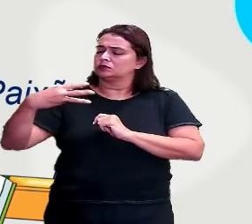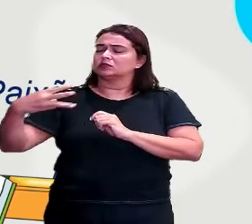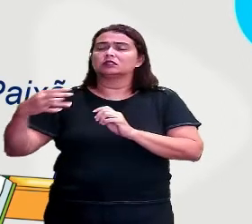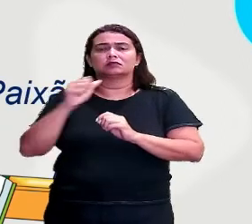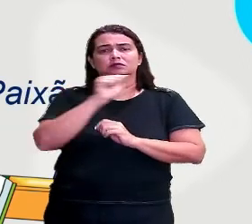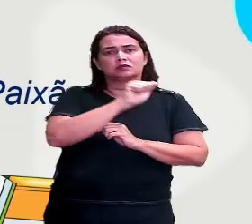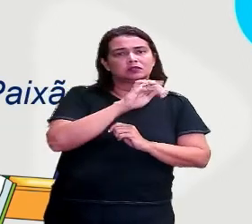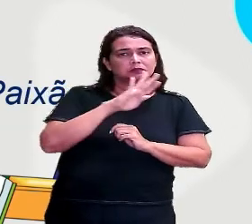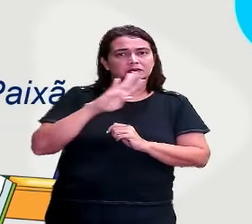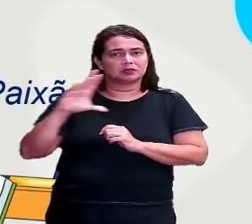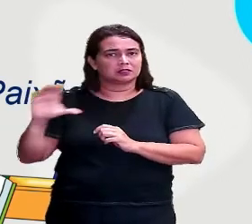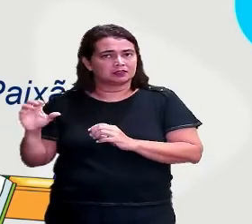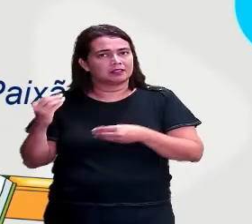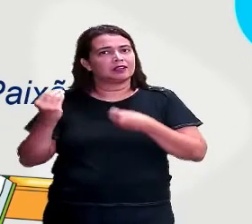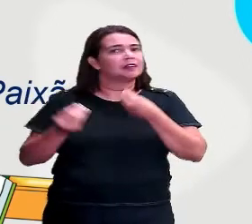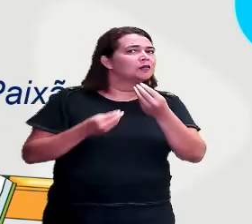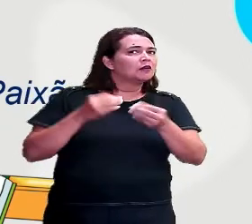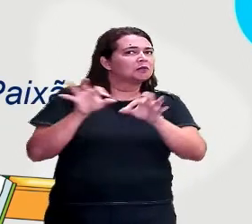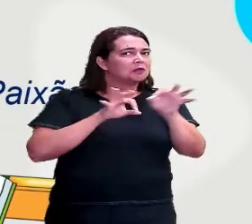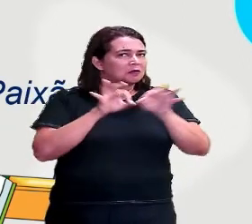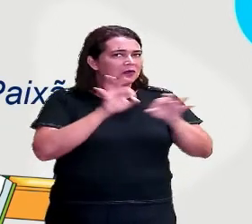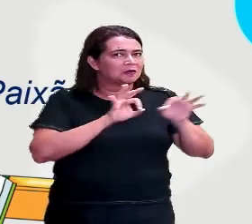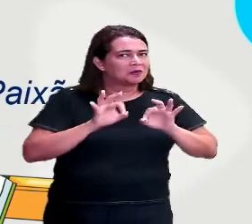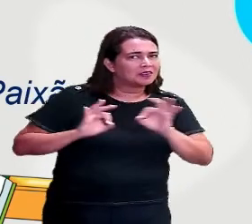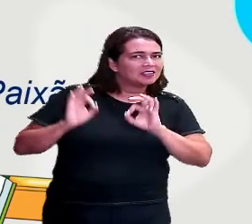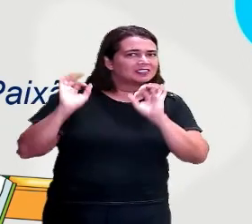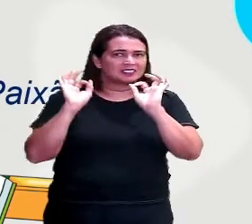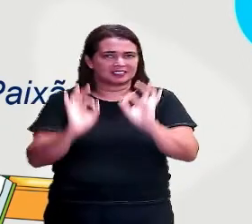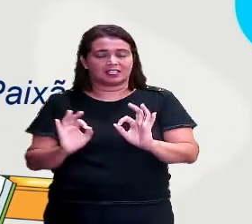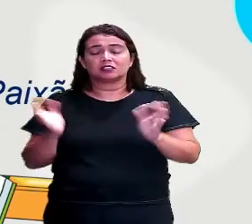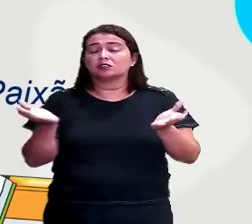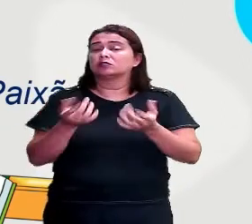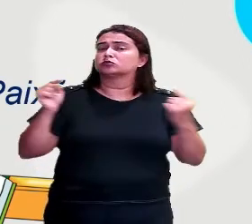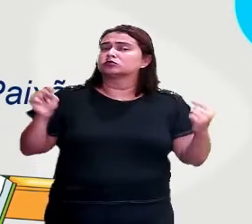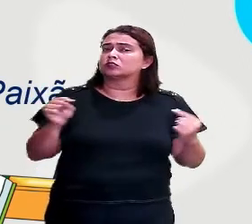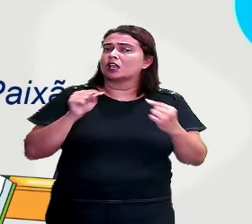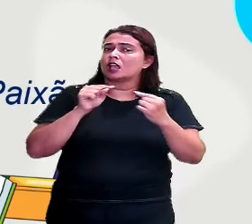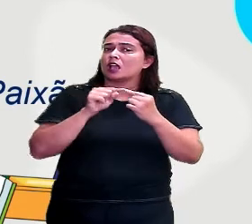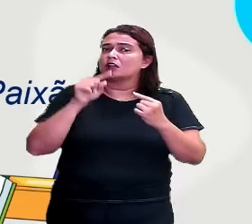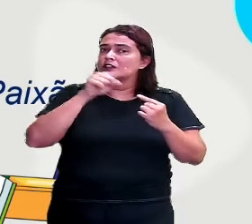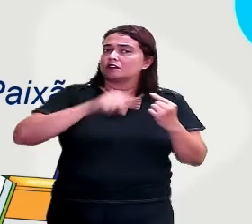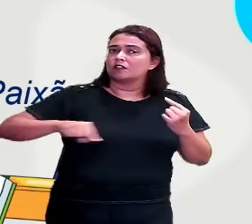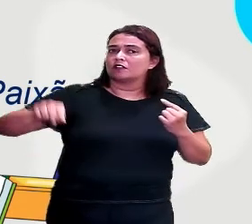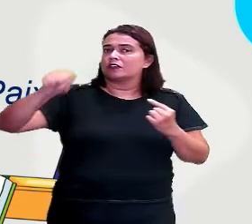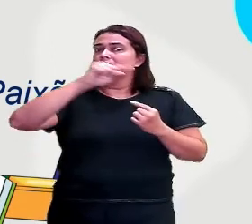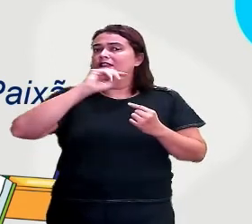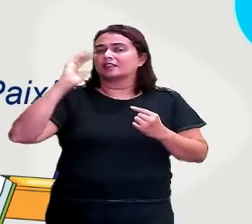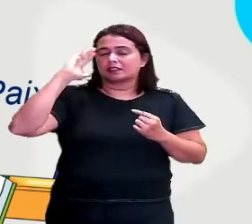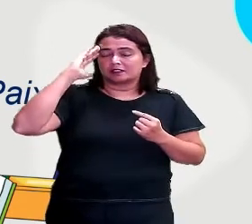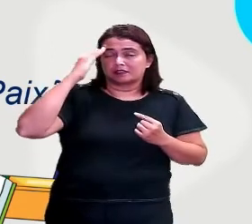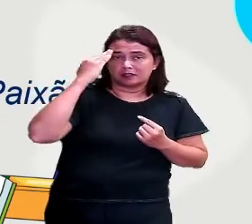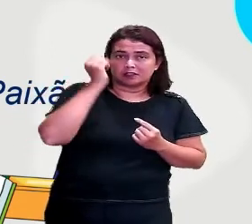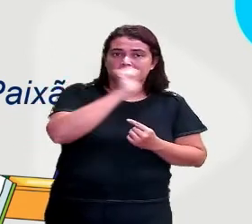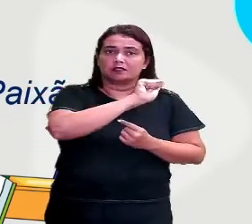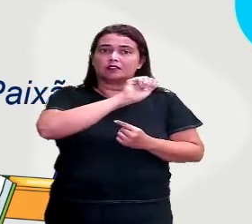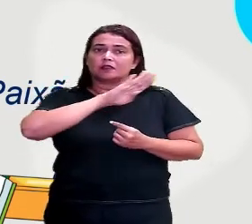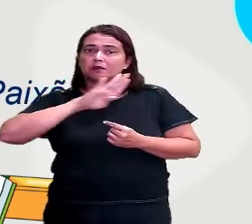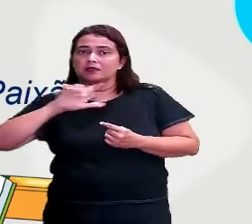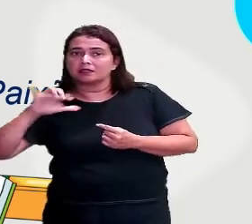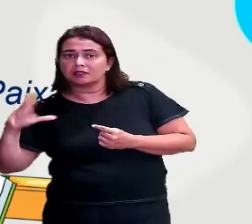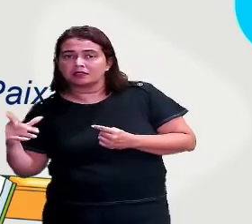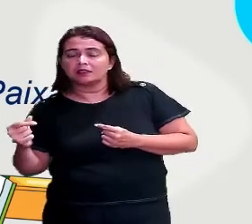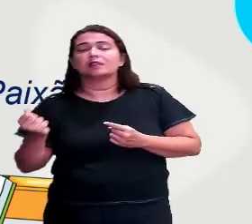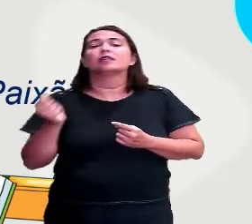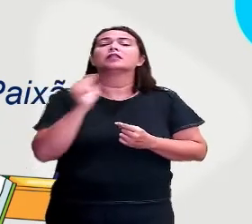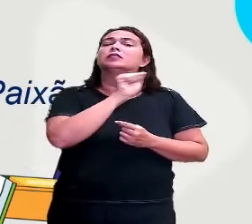O objetivo dessa aula de hoje é se apropriar do sistema alfabético, tá? Respeitando a ordem